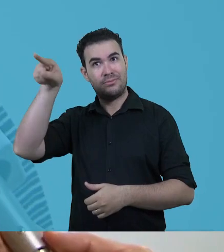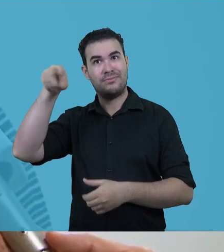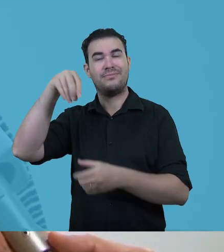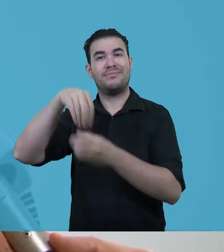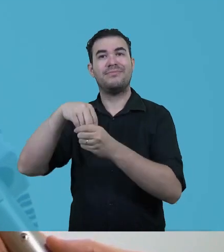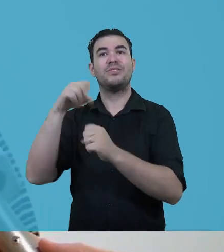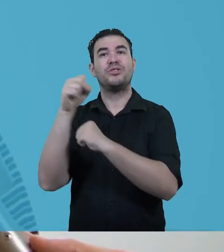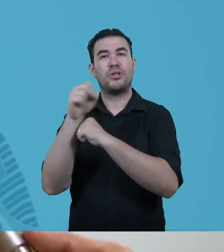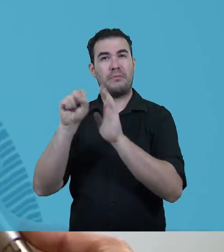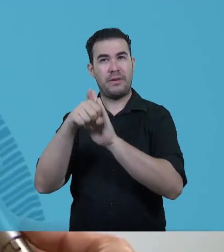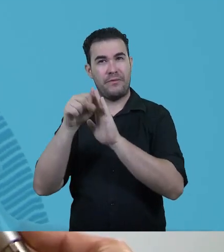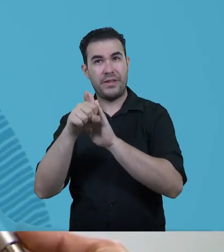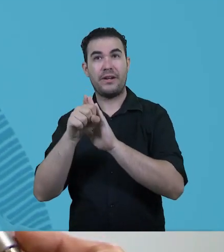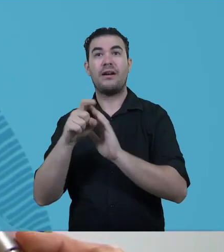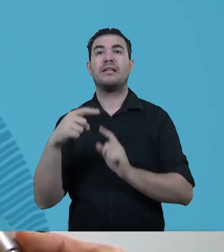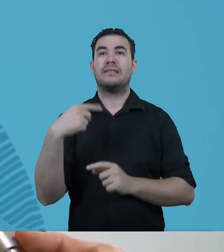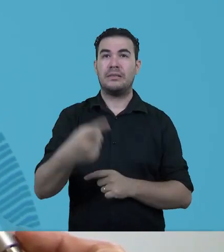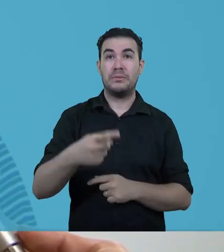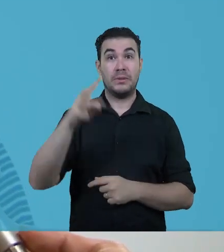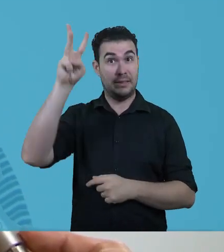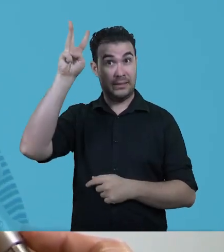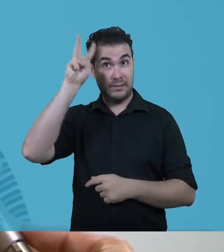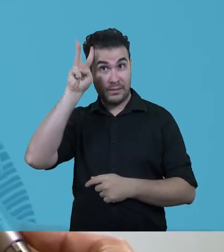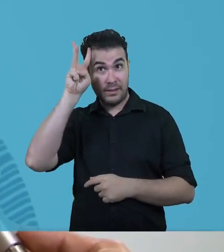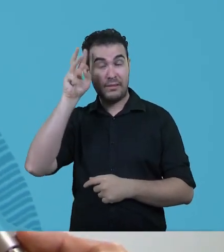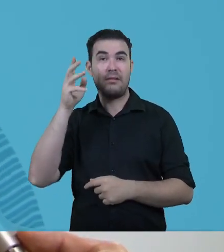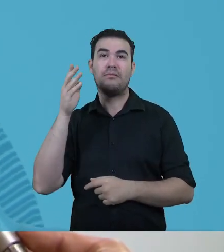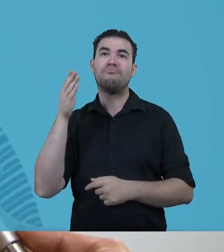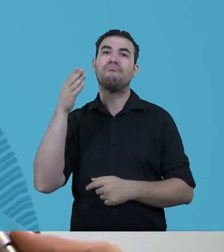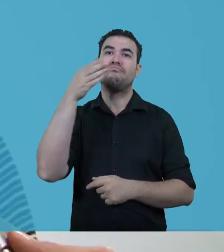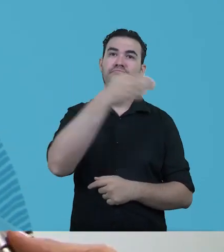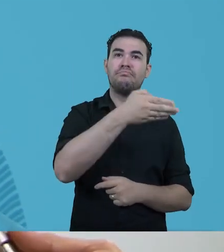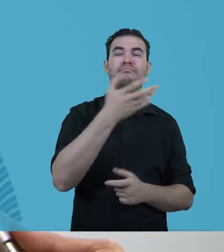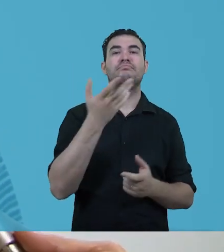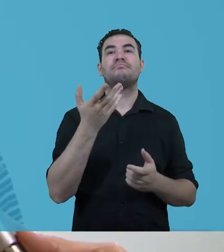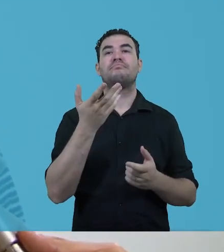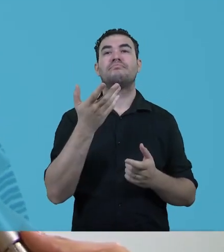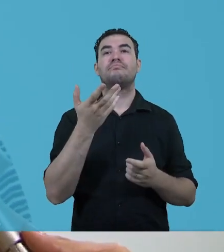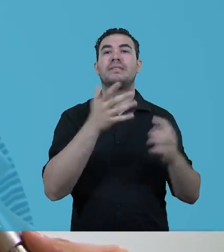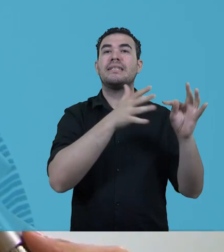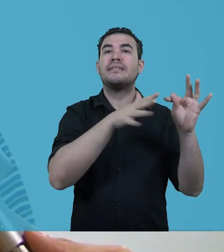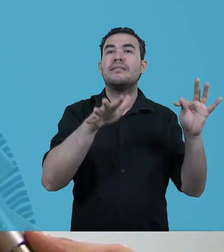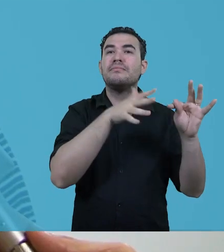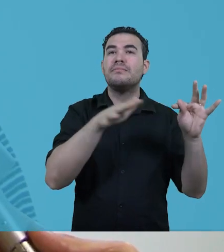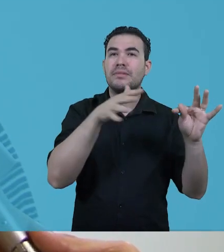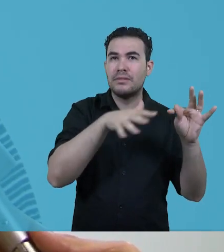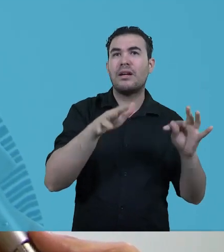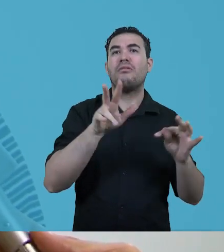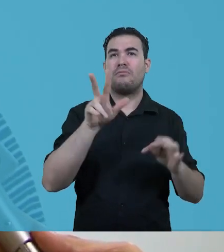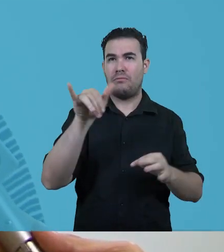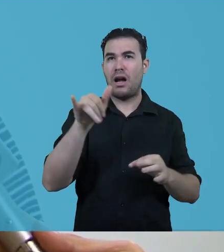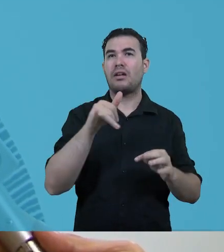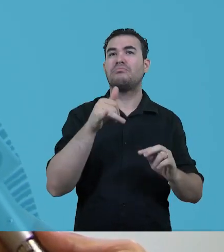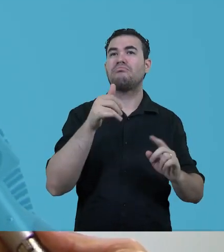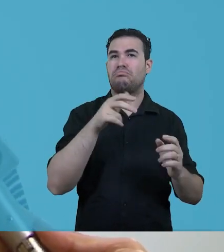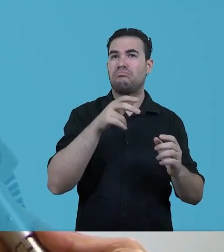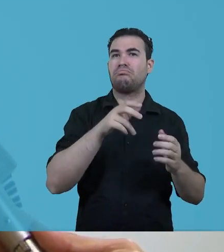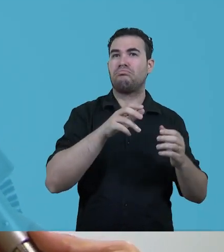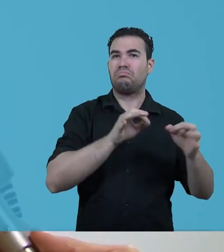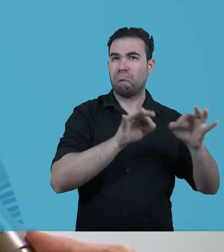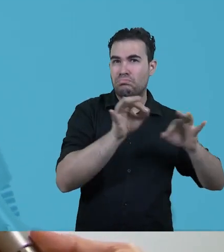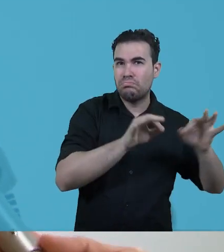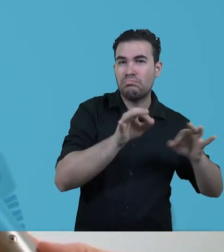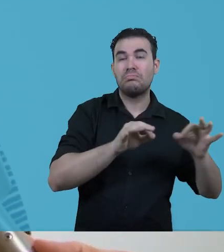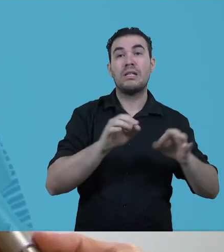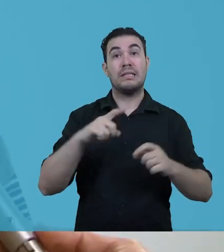uma ação no Shopping Benfica Na terça-feira desse período vai ter uma ação no Terminal